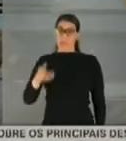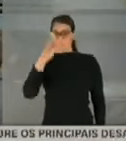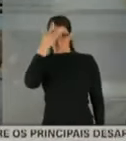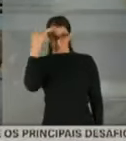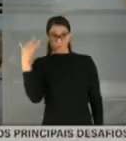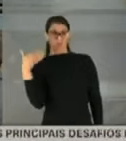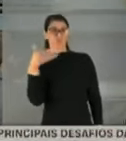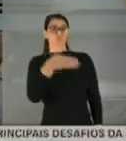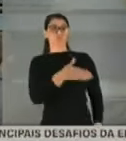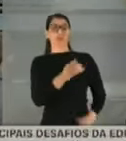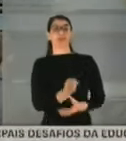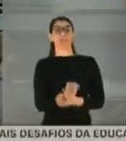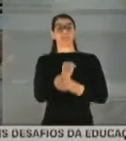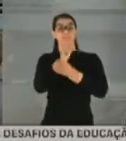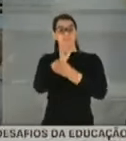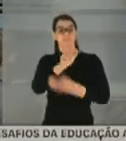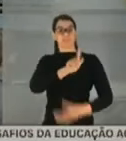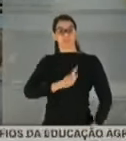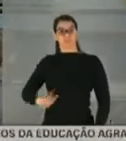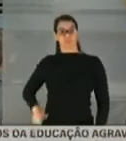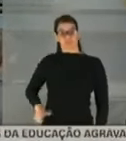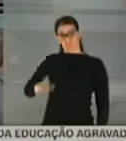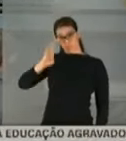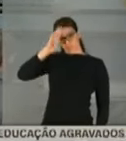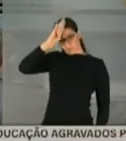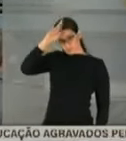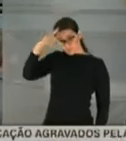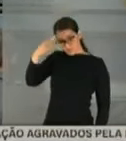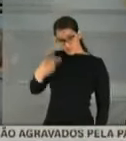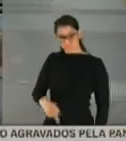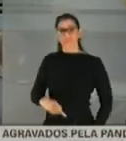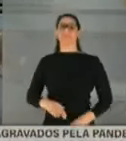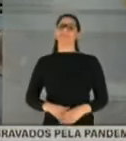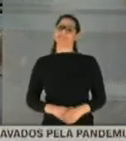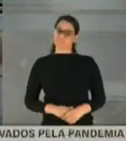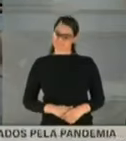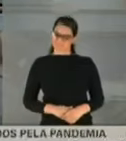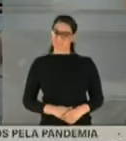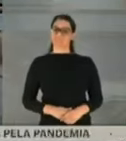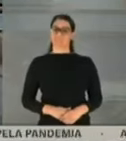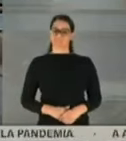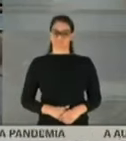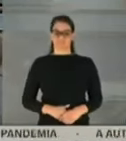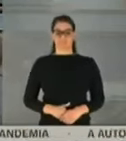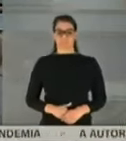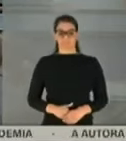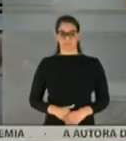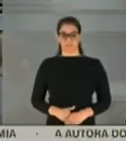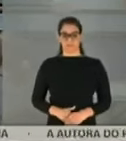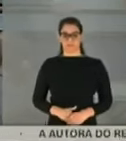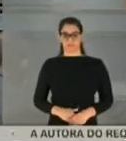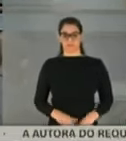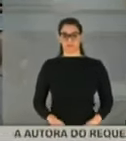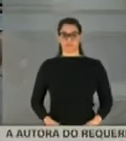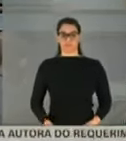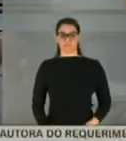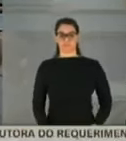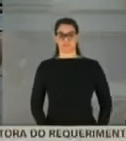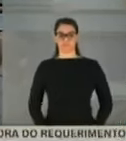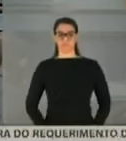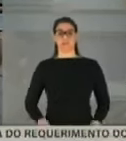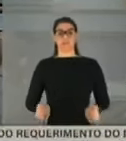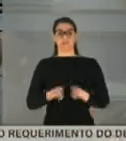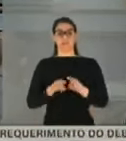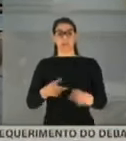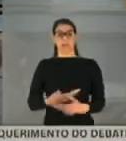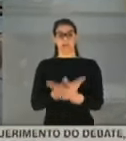defende o governo Bolsonaro aqui dentro. E depois, não bastasse, ainda as Forças